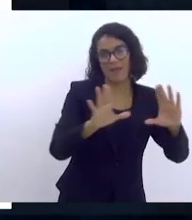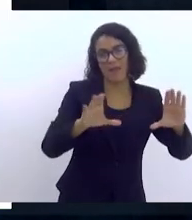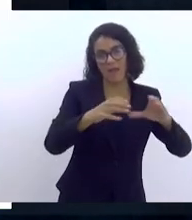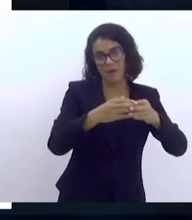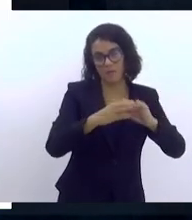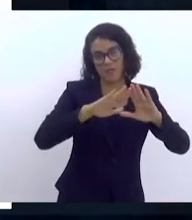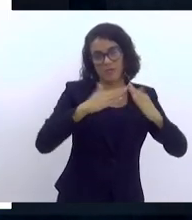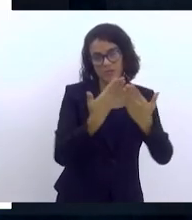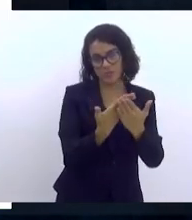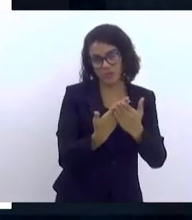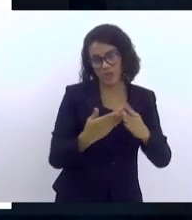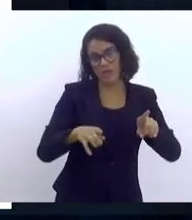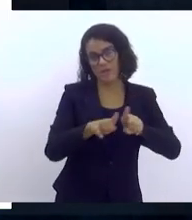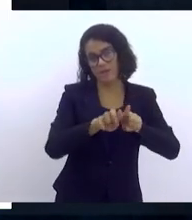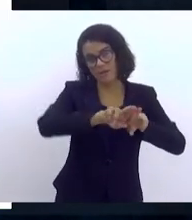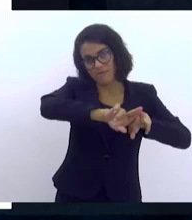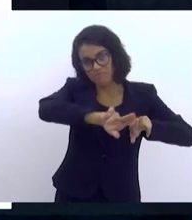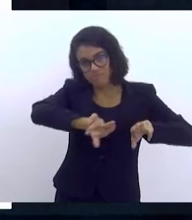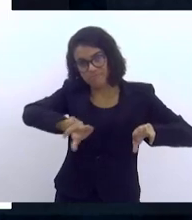escolar e às...